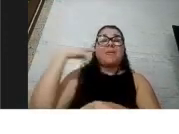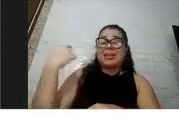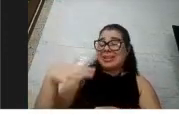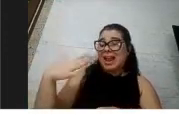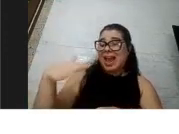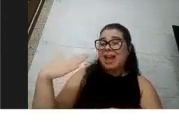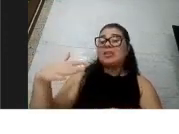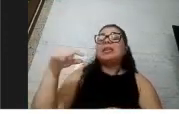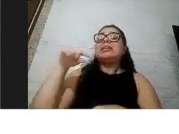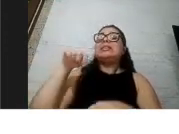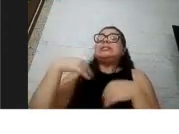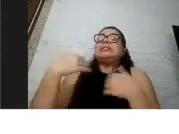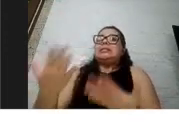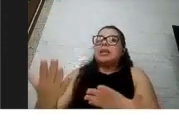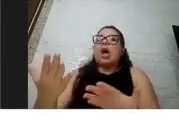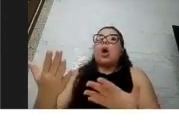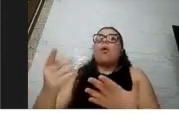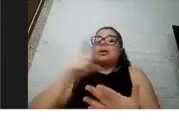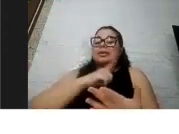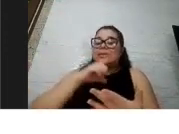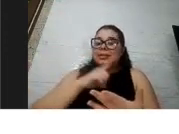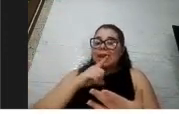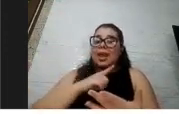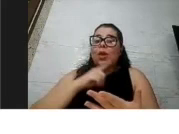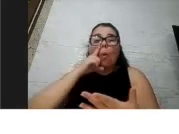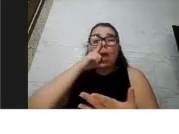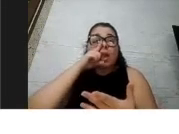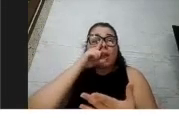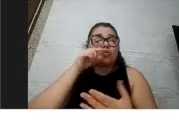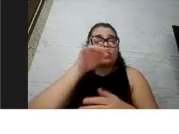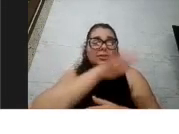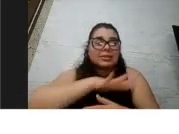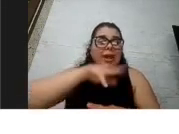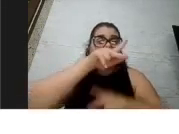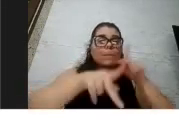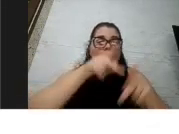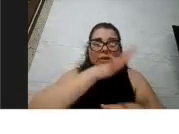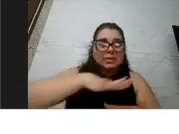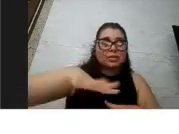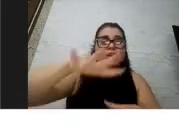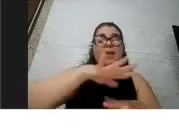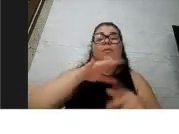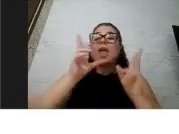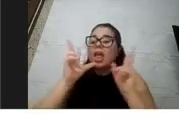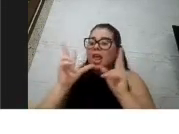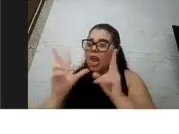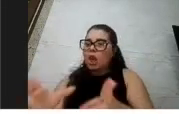para a população geral que também servem para as crianças, tá,